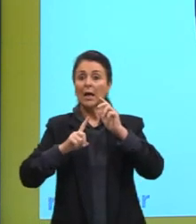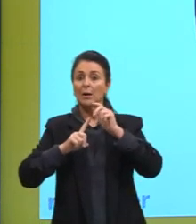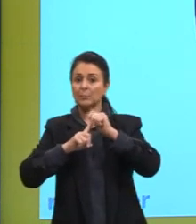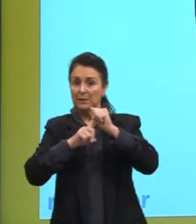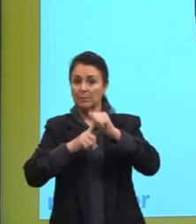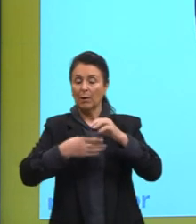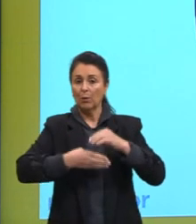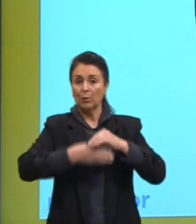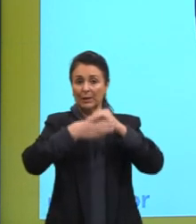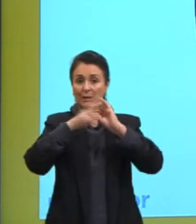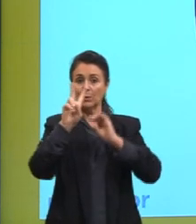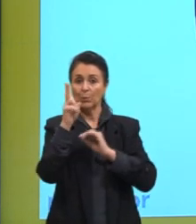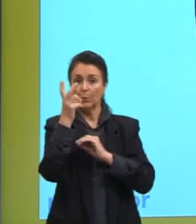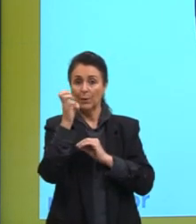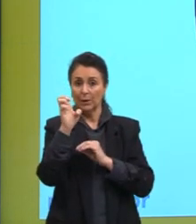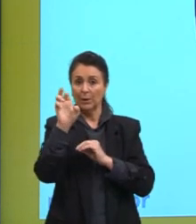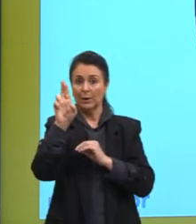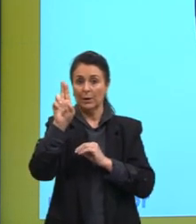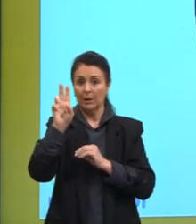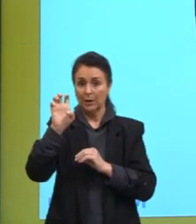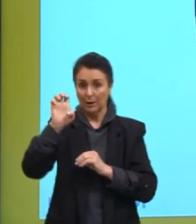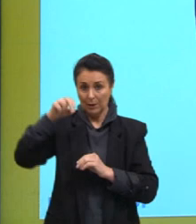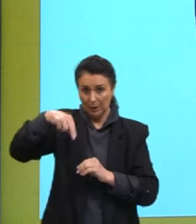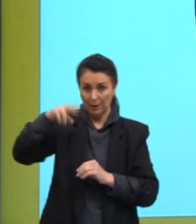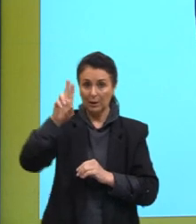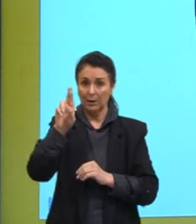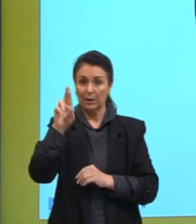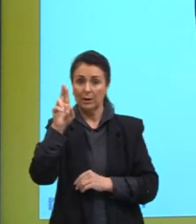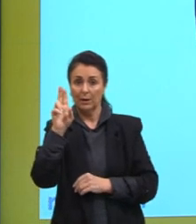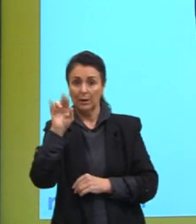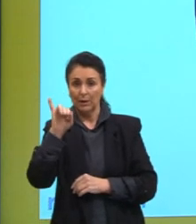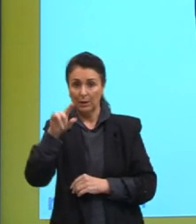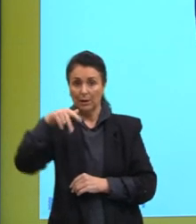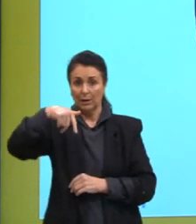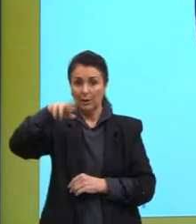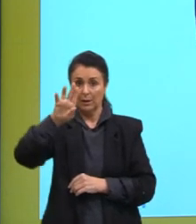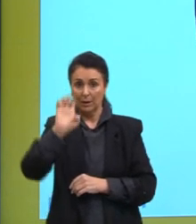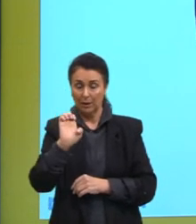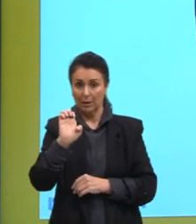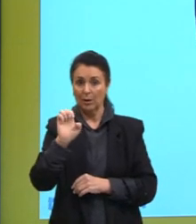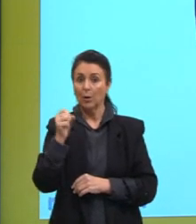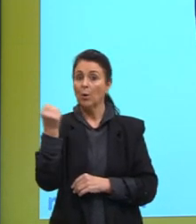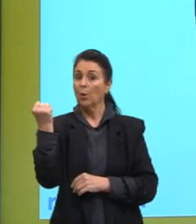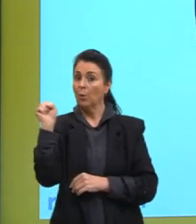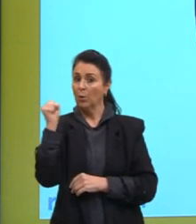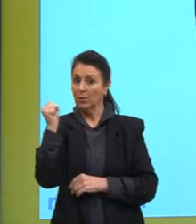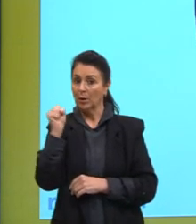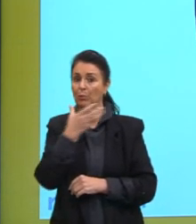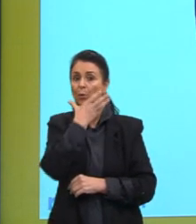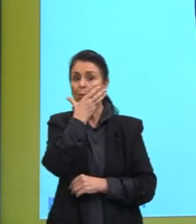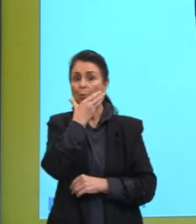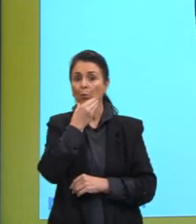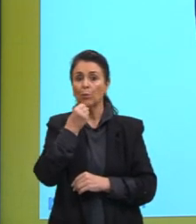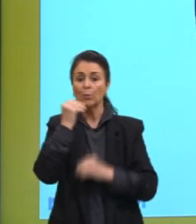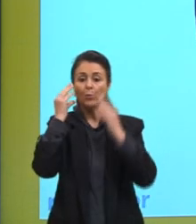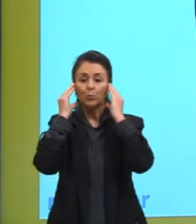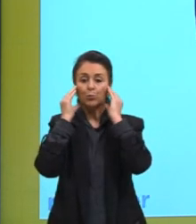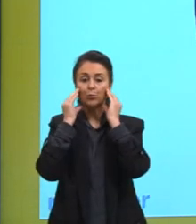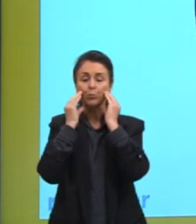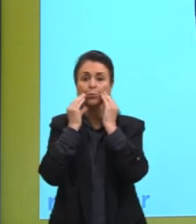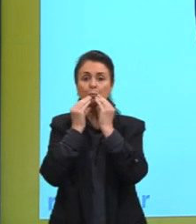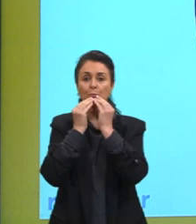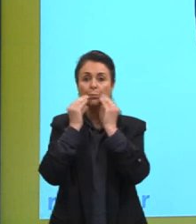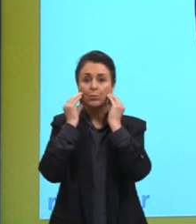que está retratado aqui nesse slide, nessa pintura colorida, de um homem com barba, um homem com